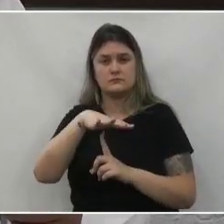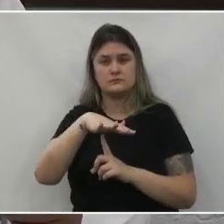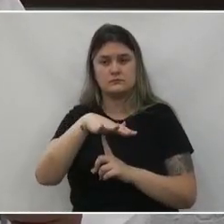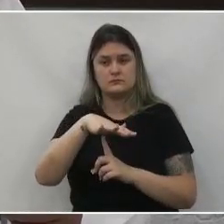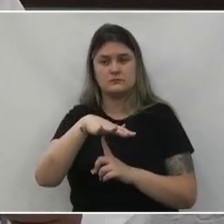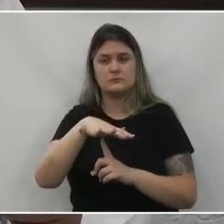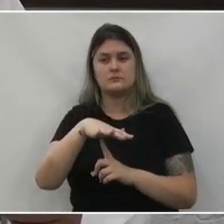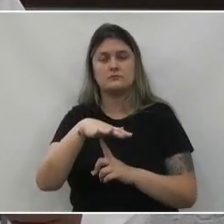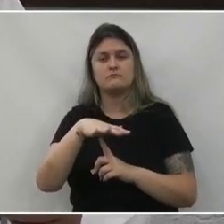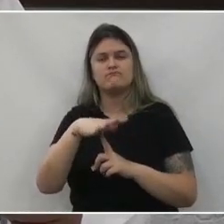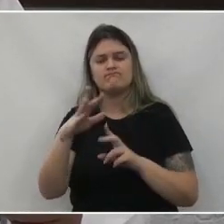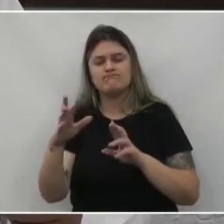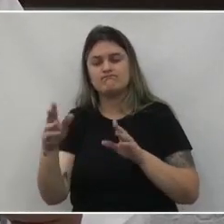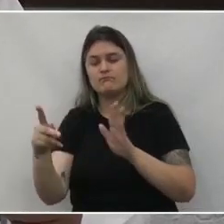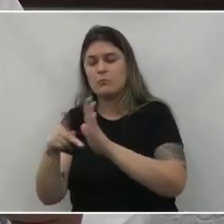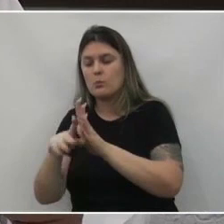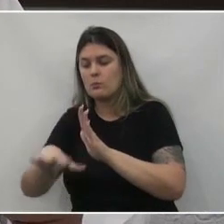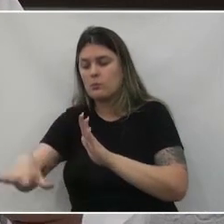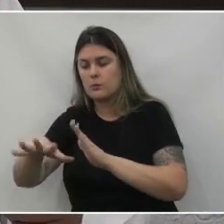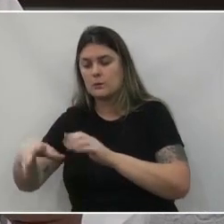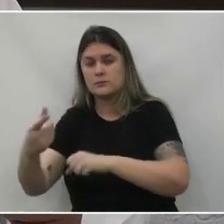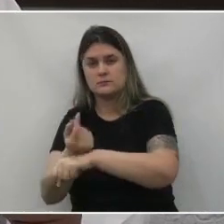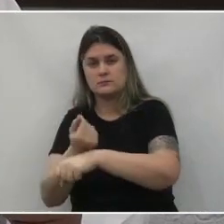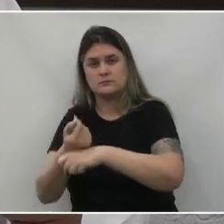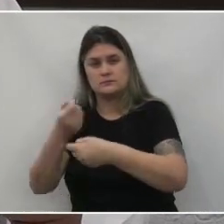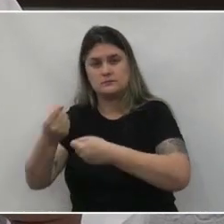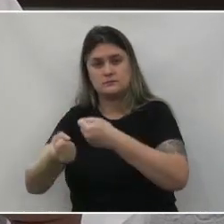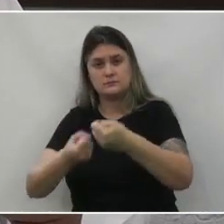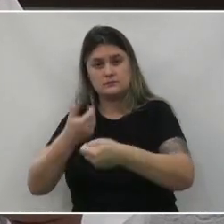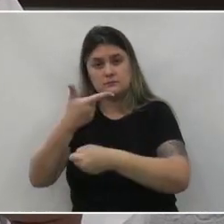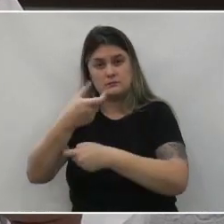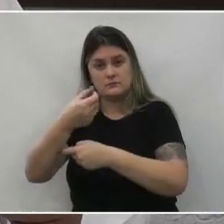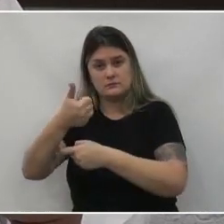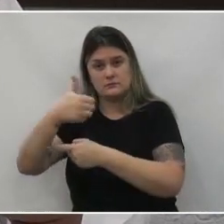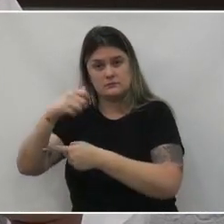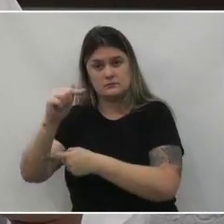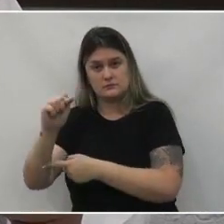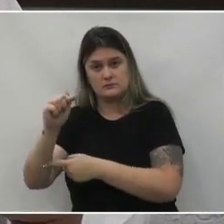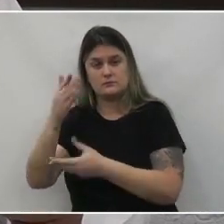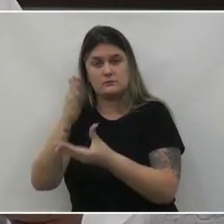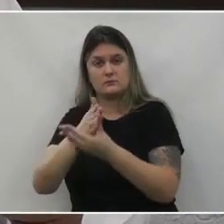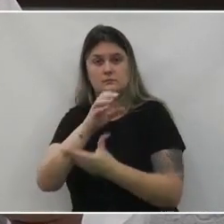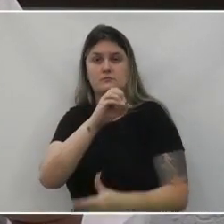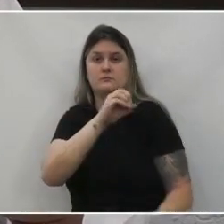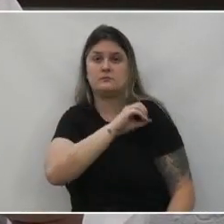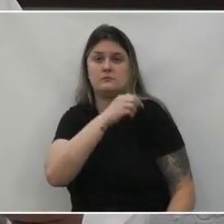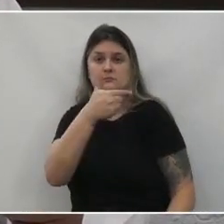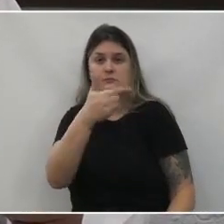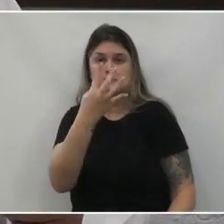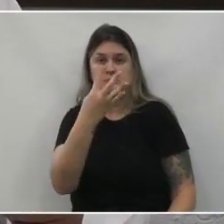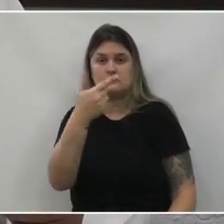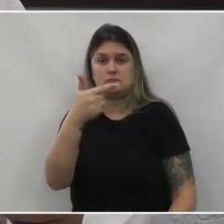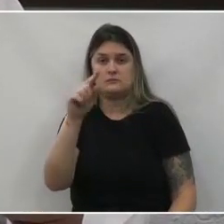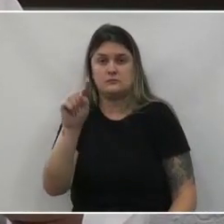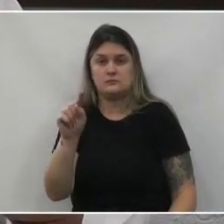relativa ao exercício financeiro de 2017 processo número 242